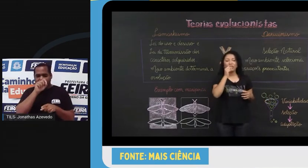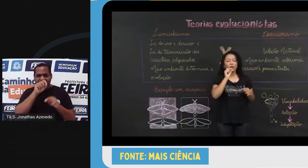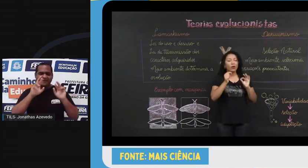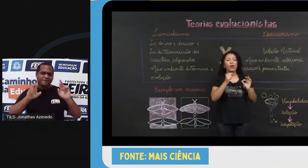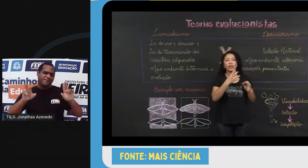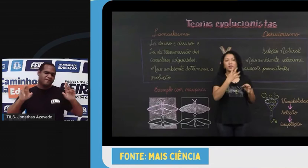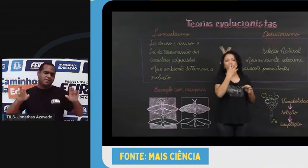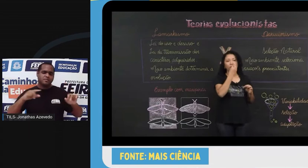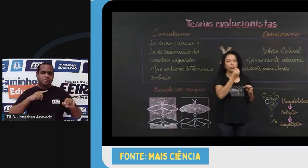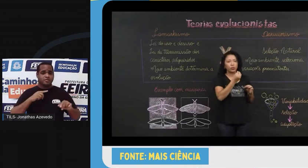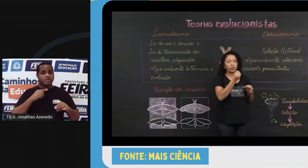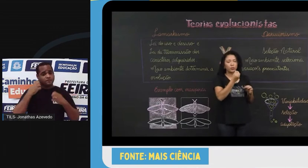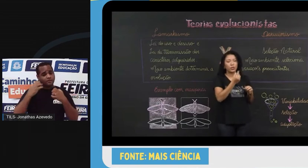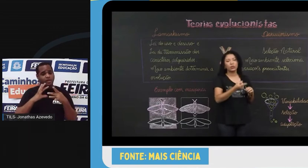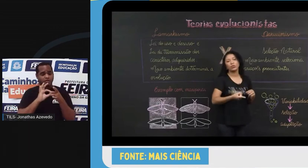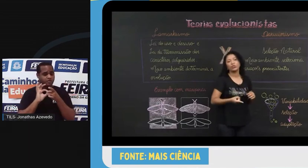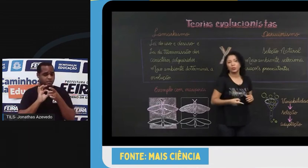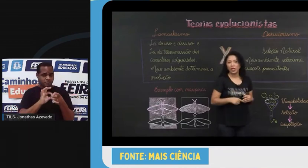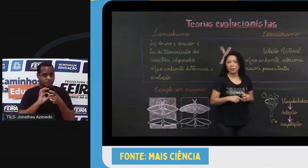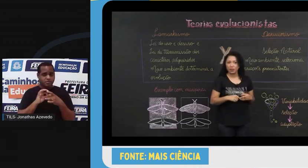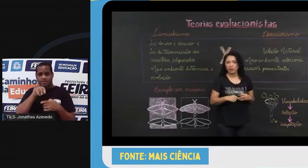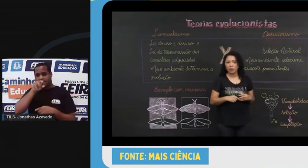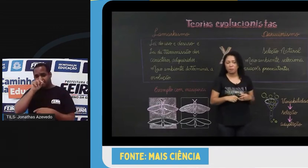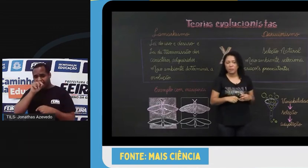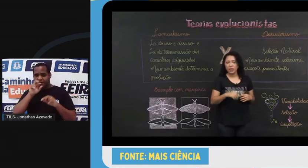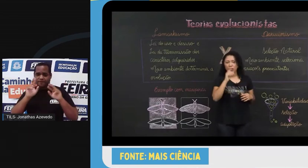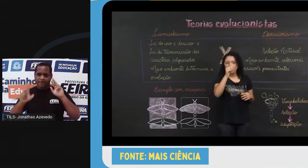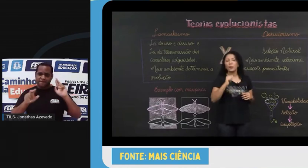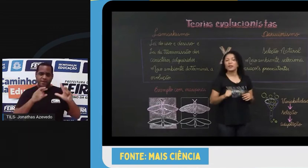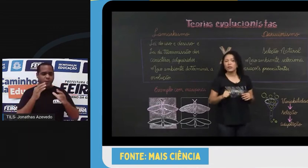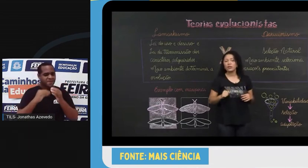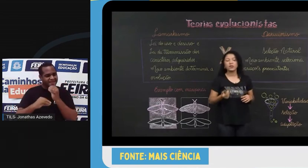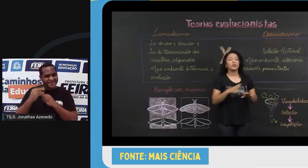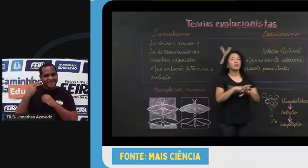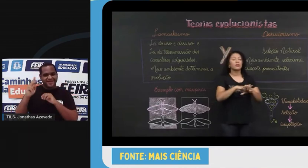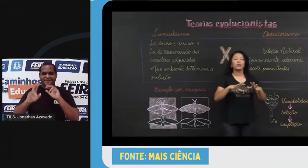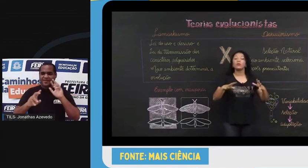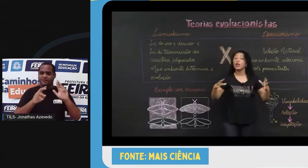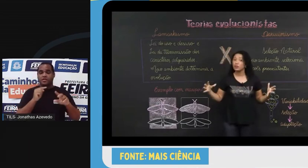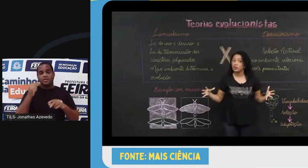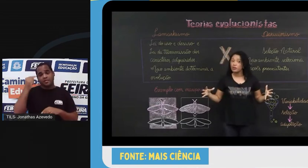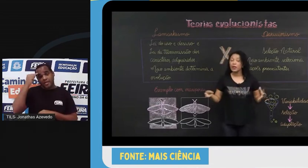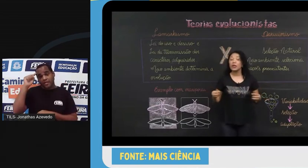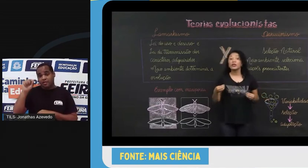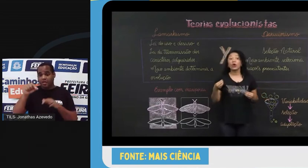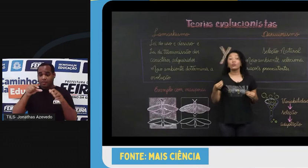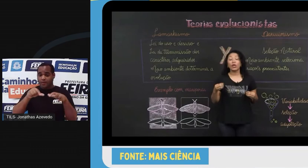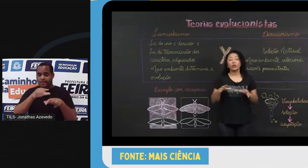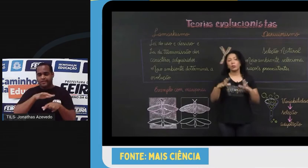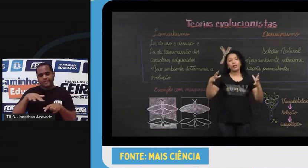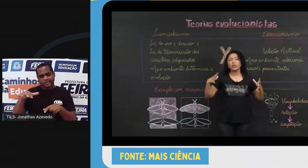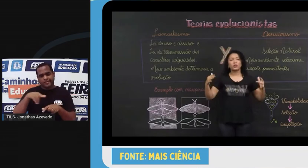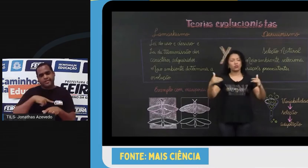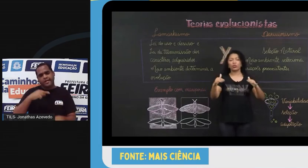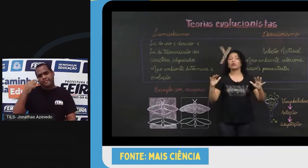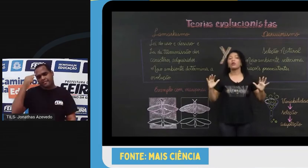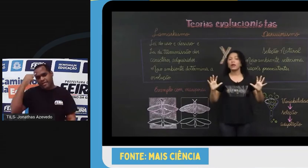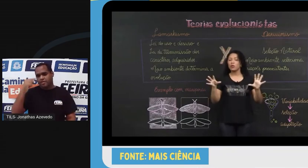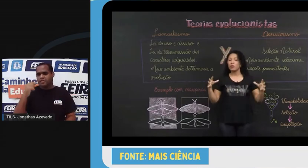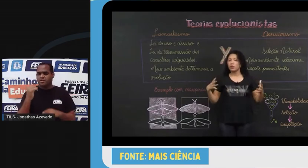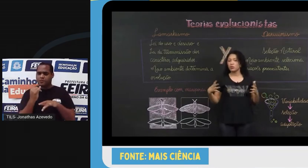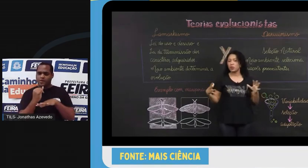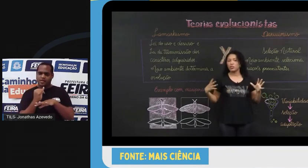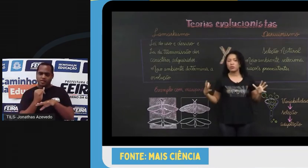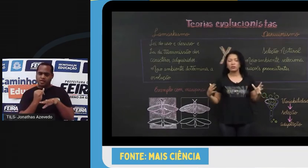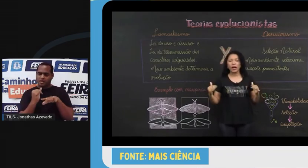observava que havia uma correlação entre o tipo de bico e o tipo de alimentação. Então, pensa você, se eu tenho um ambiente, que eu tenho ali uma ilha, vamos